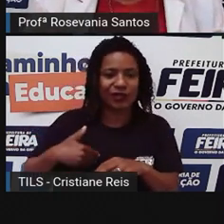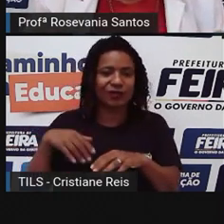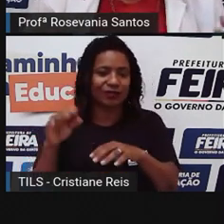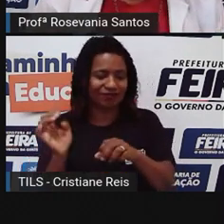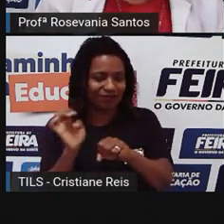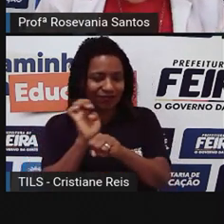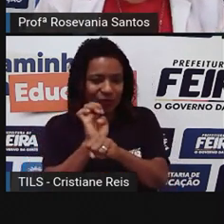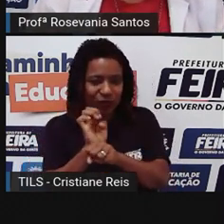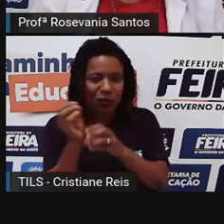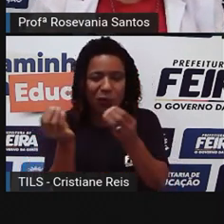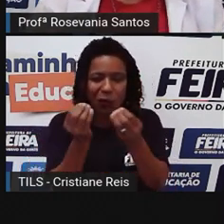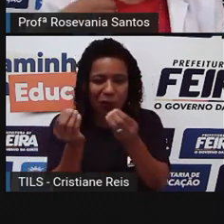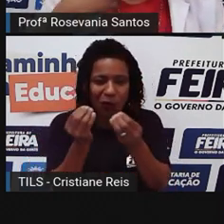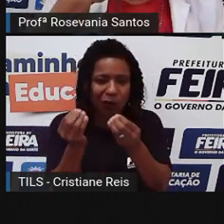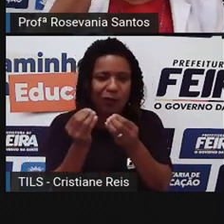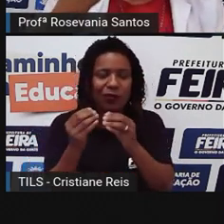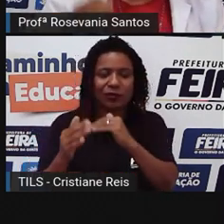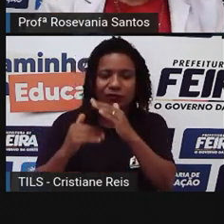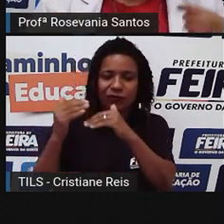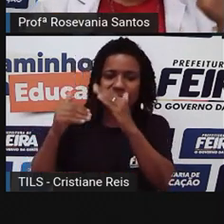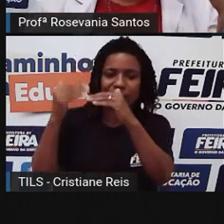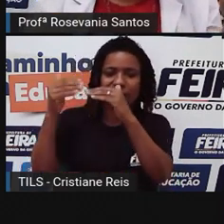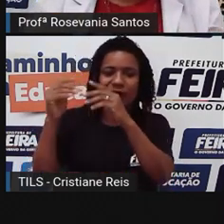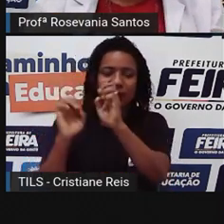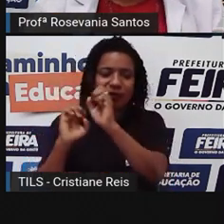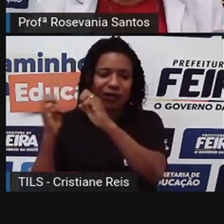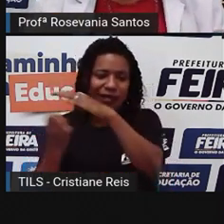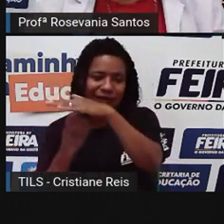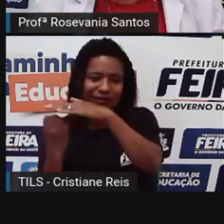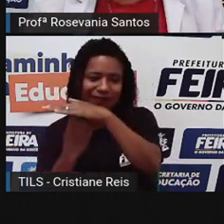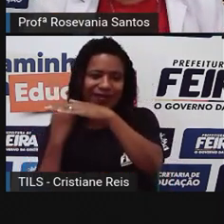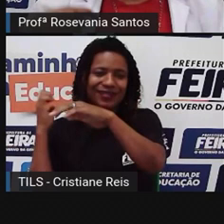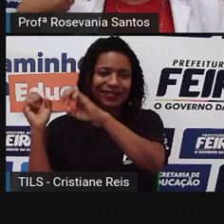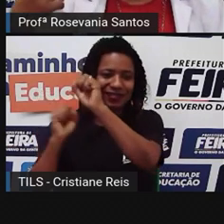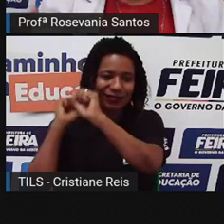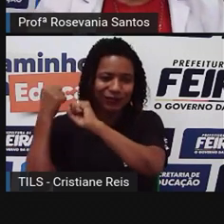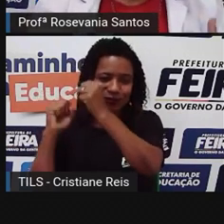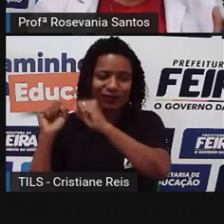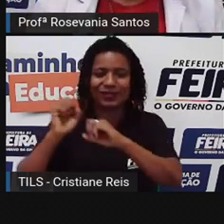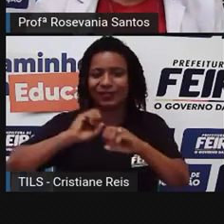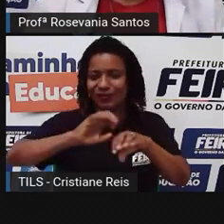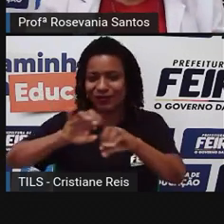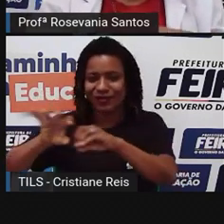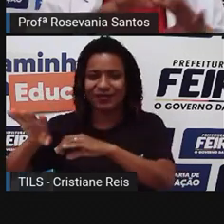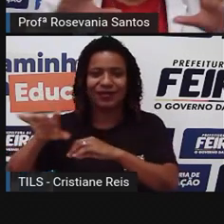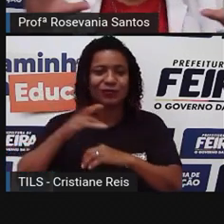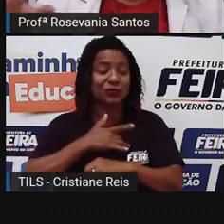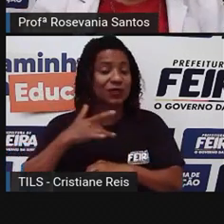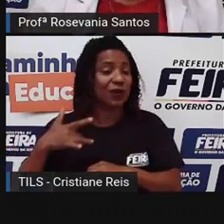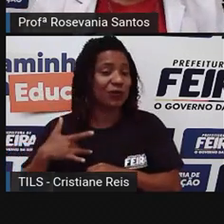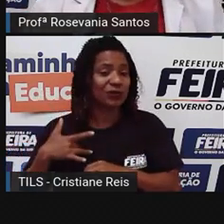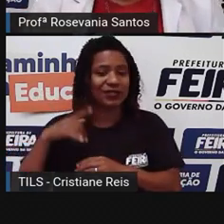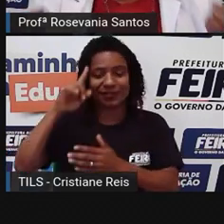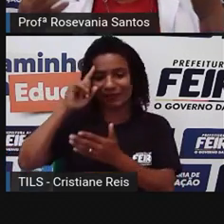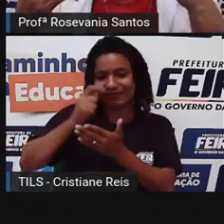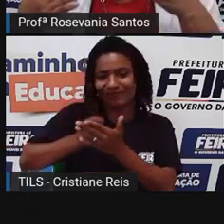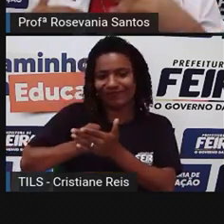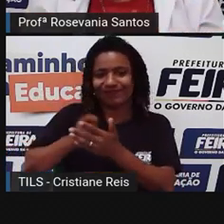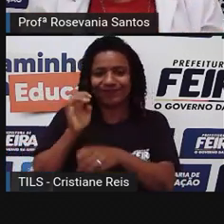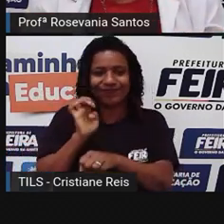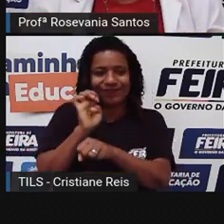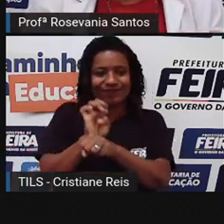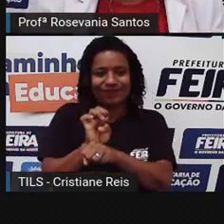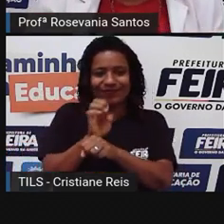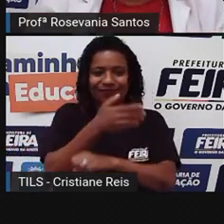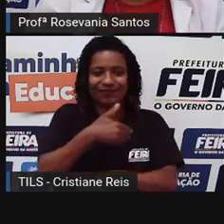desenvolvimento, né, referente à indústria, referente à educação, referente à saúde, então, todos os trabalhadores, eles são